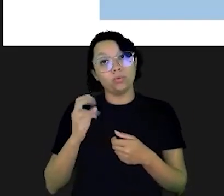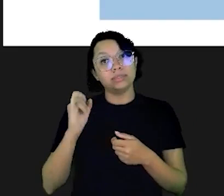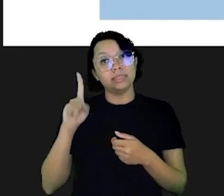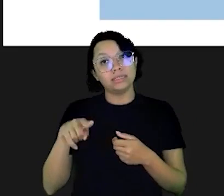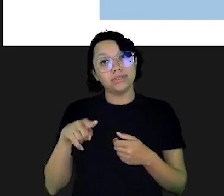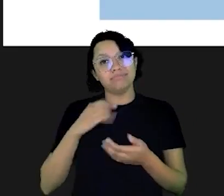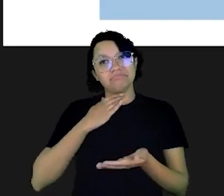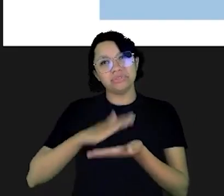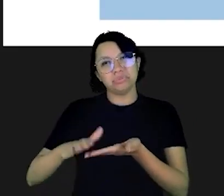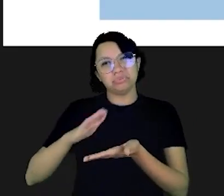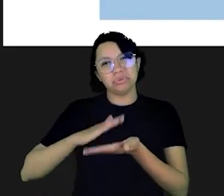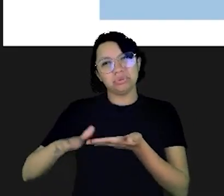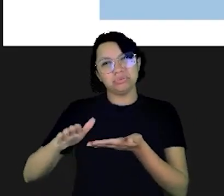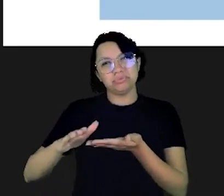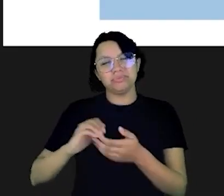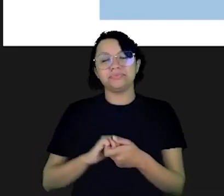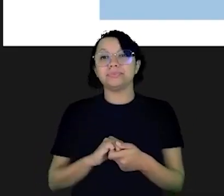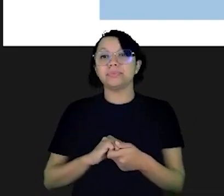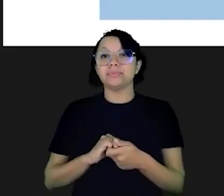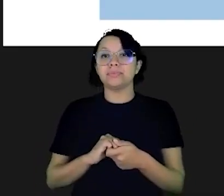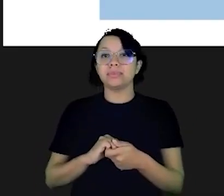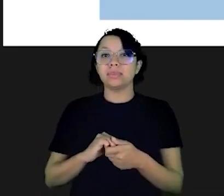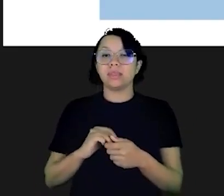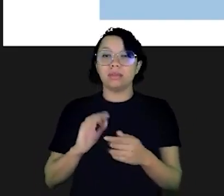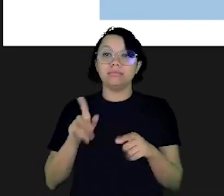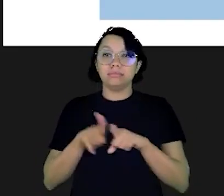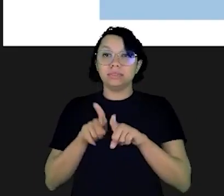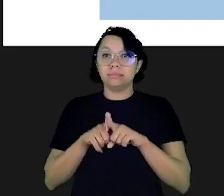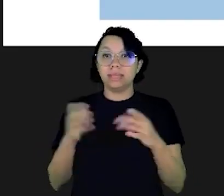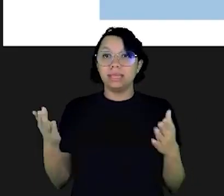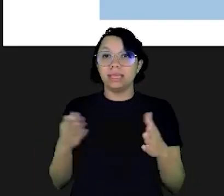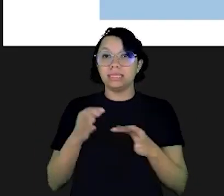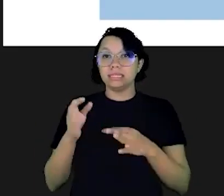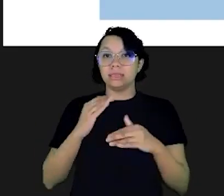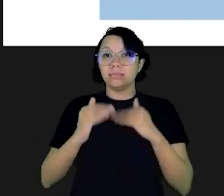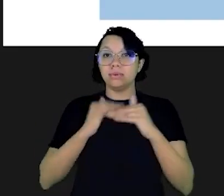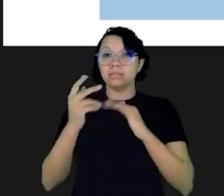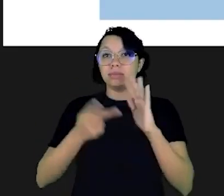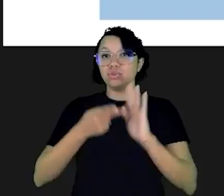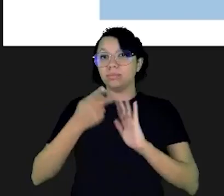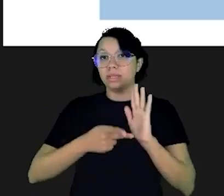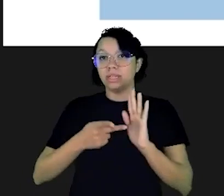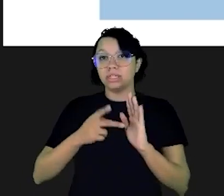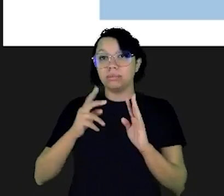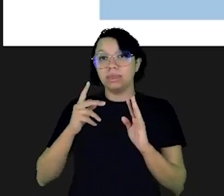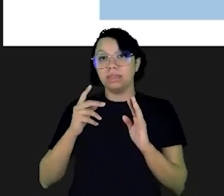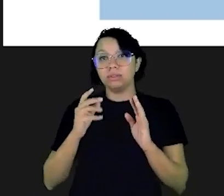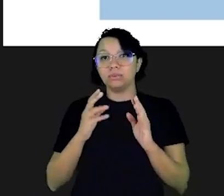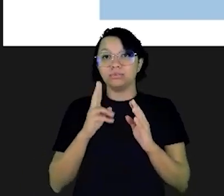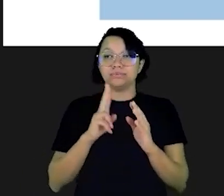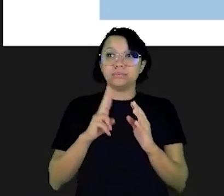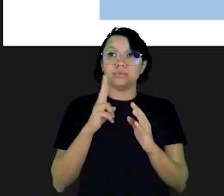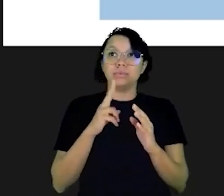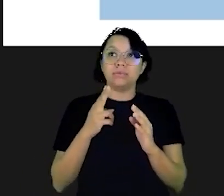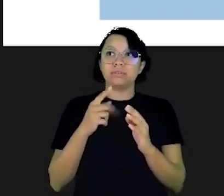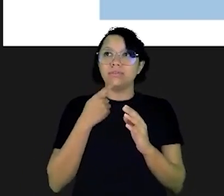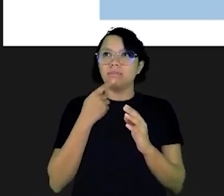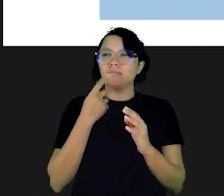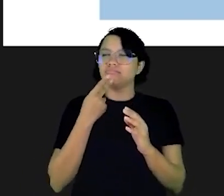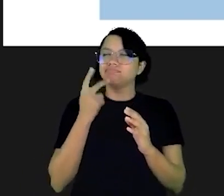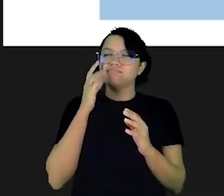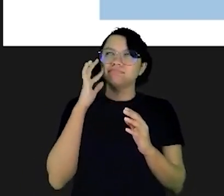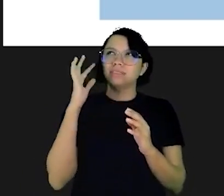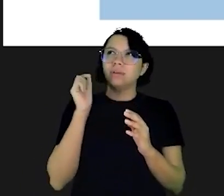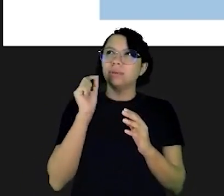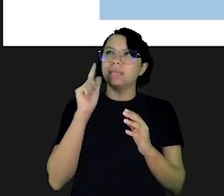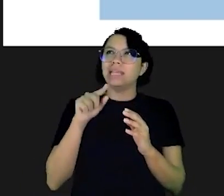trazendo satisfação ou se ele está sendo um dinheiro desperdiçado. Além disso, esse processo de planejamento serve para que você